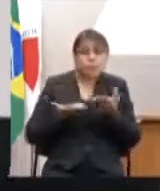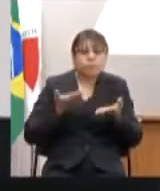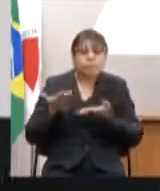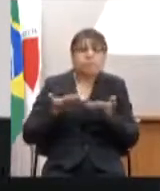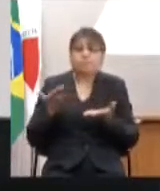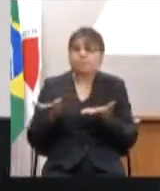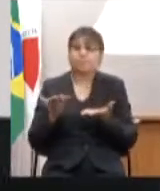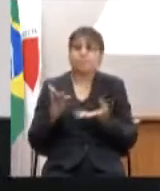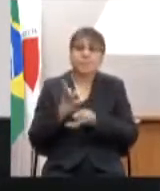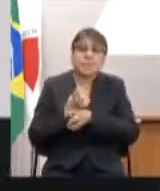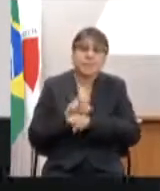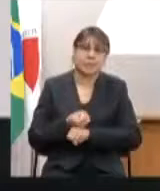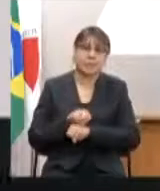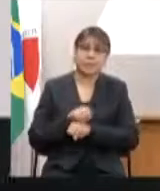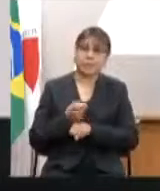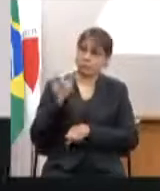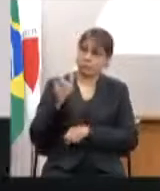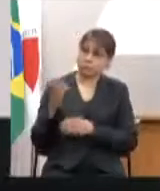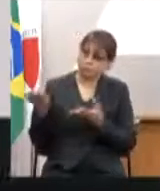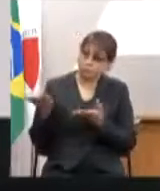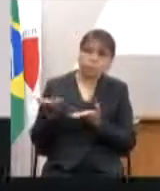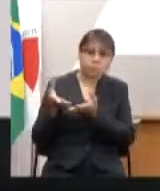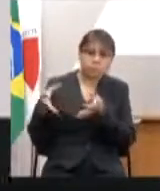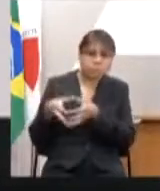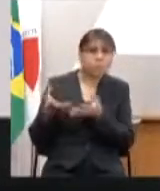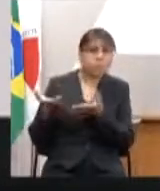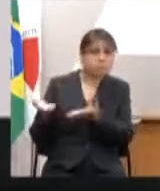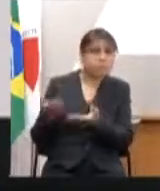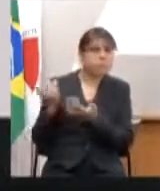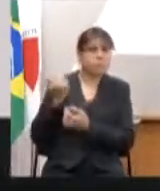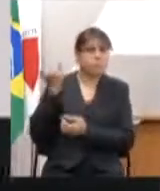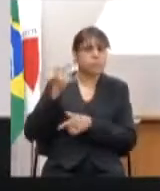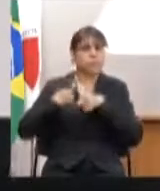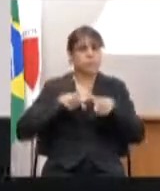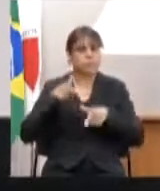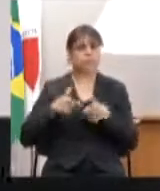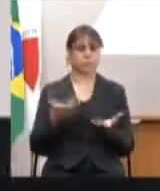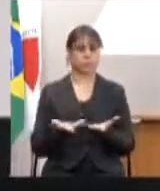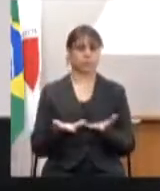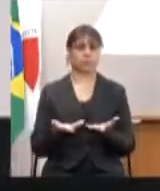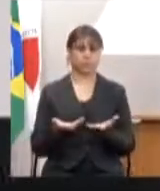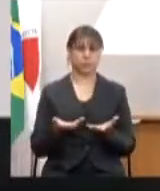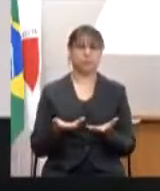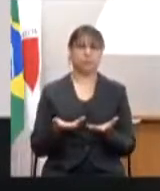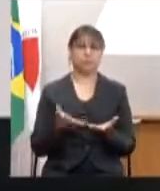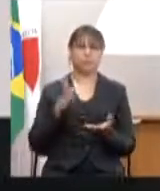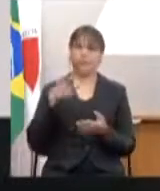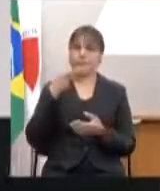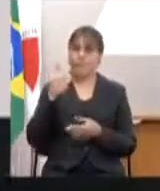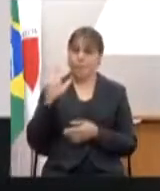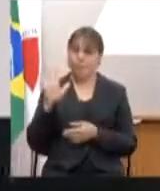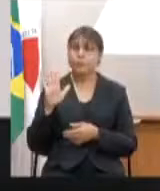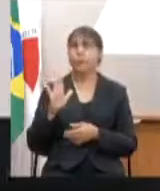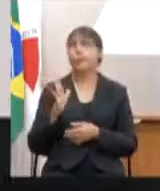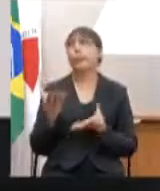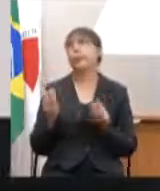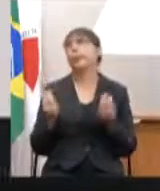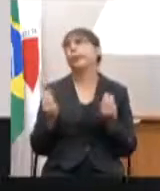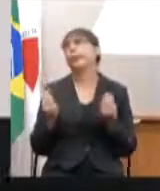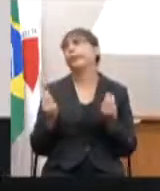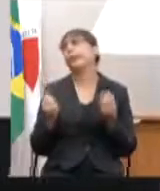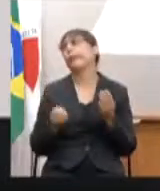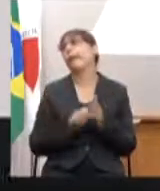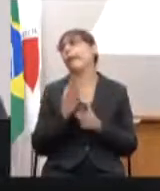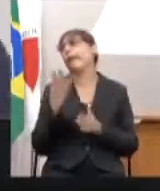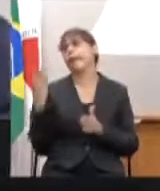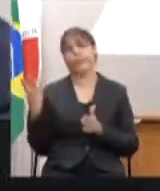tão bem esse papel de vir e de lutar? Promessas já foram feitas várias. No ano passado, vocês tiveram a promessa que ia